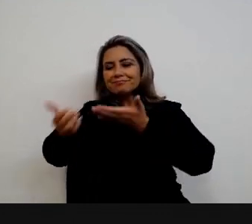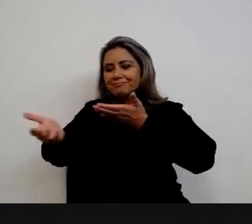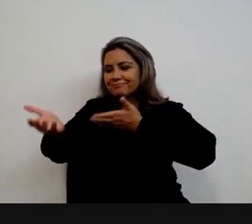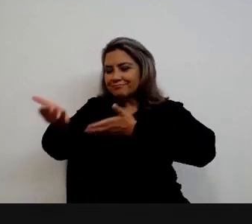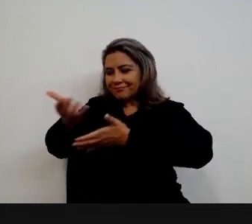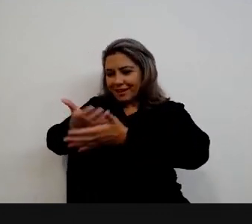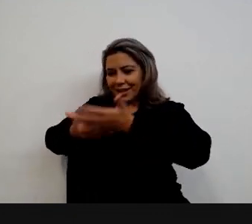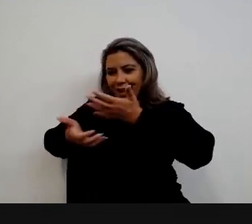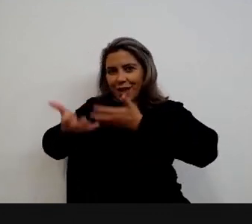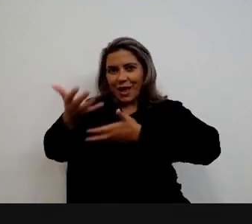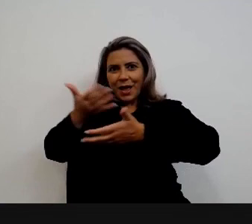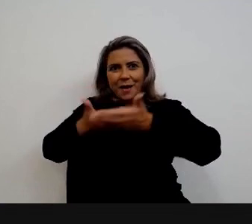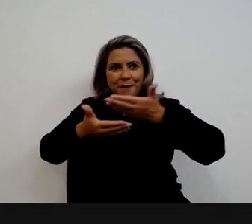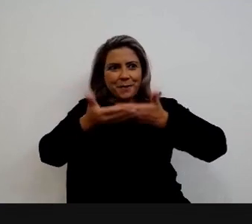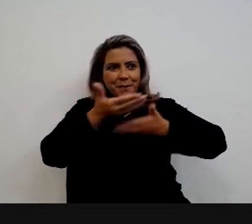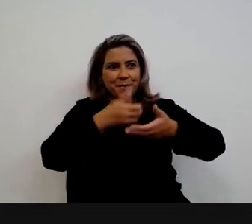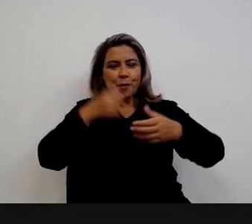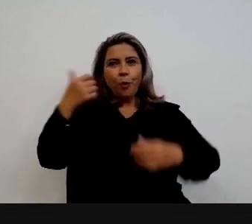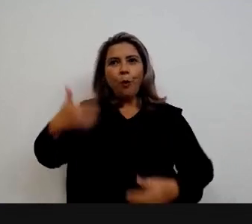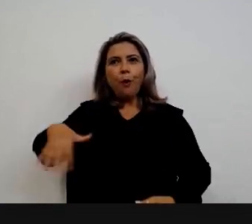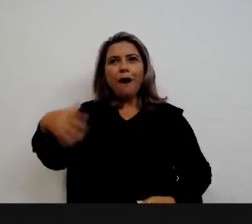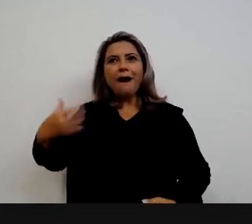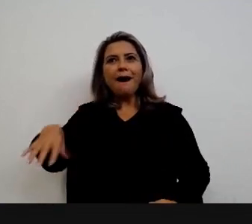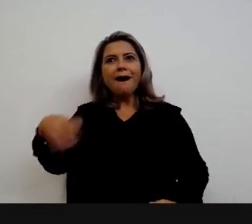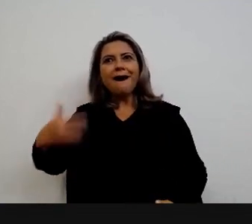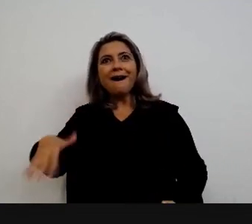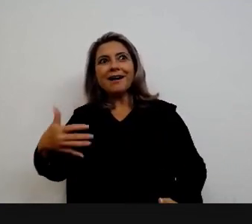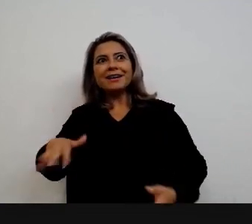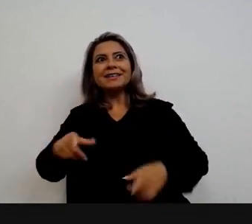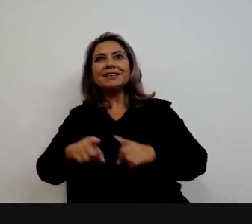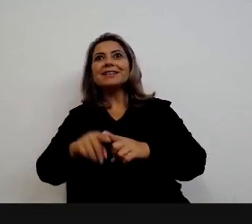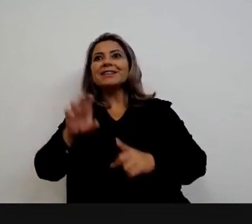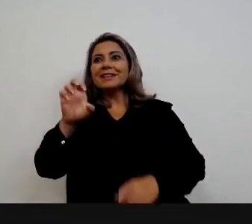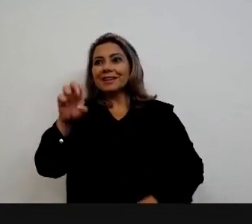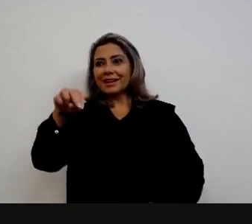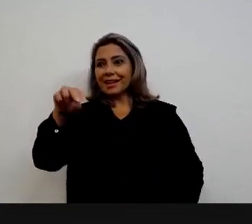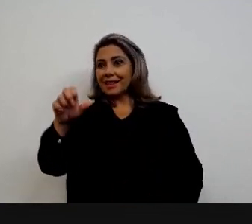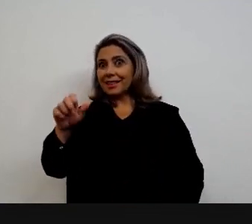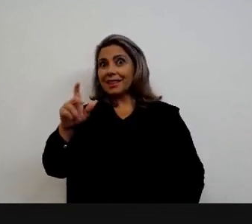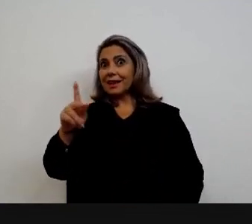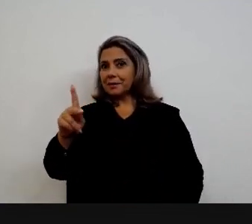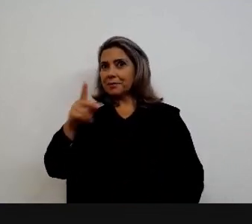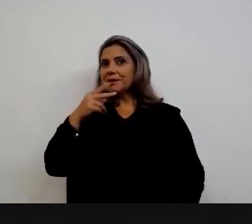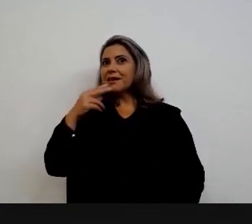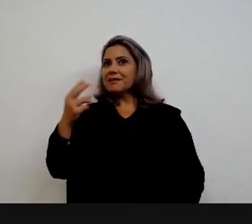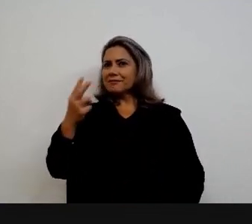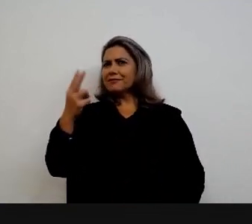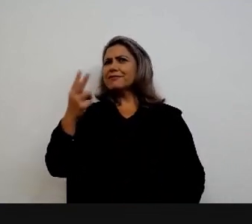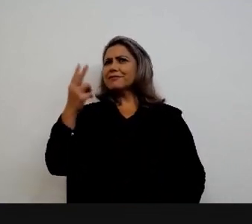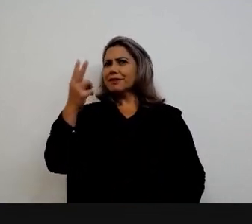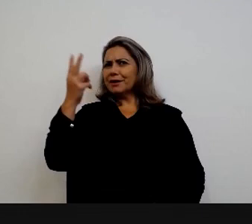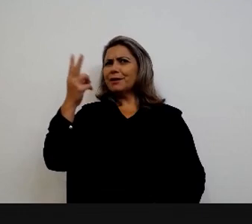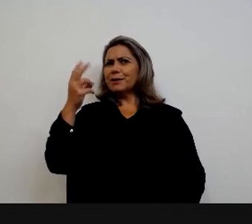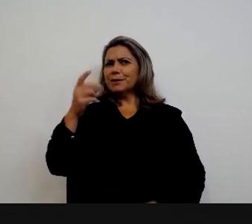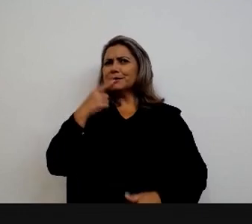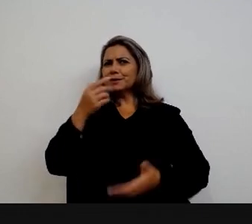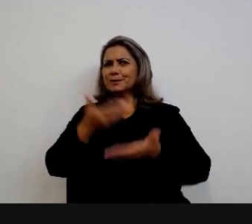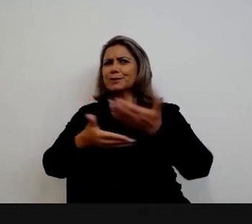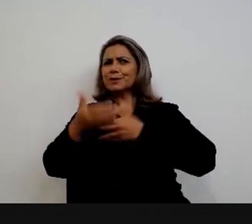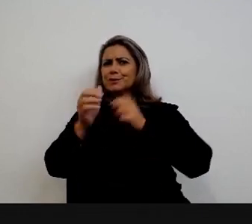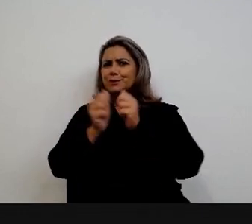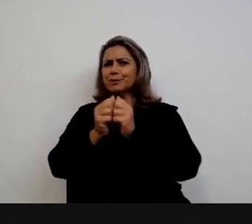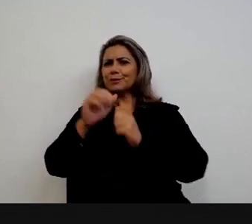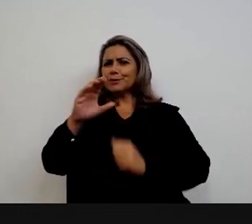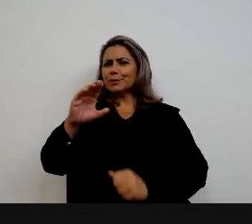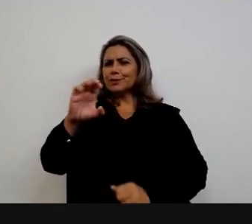super rica a gente vê a INAP como uma grande parceira do CFO da educação legislativa como um